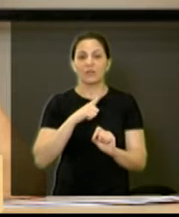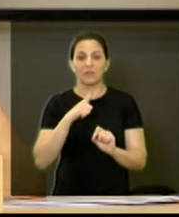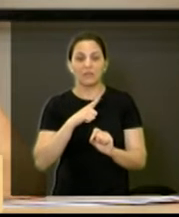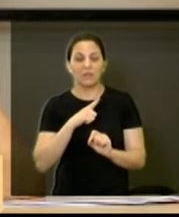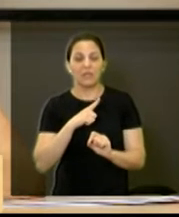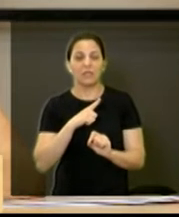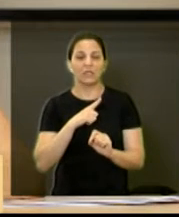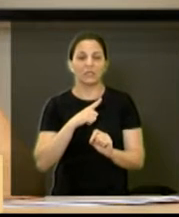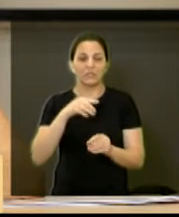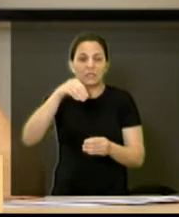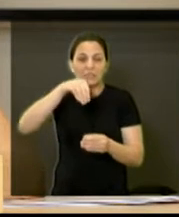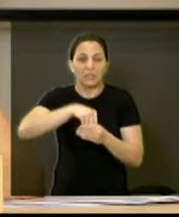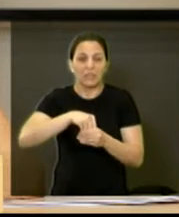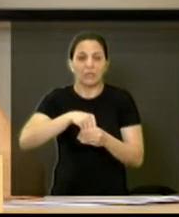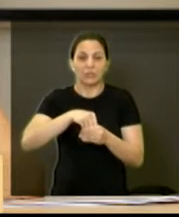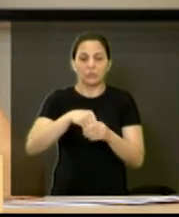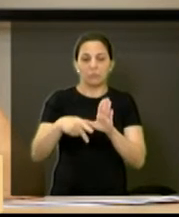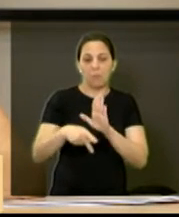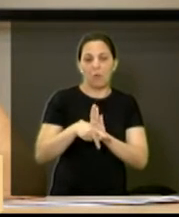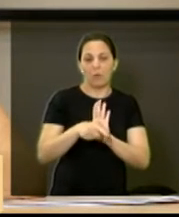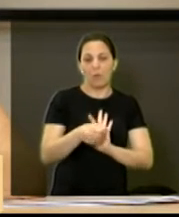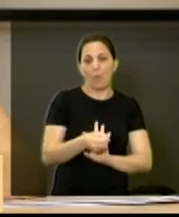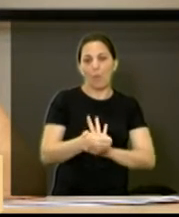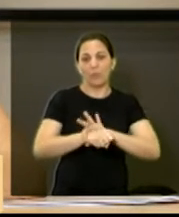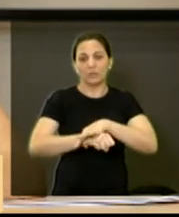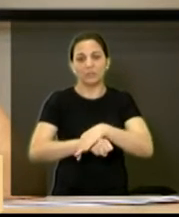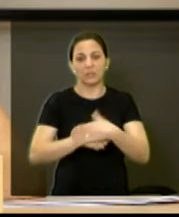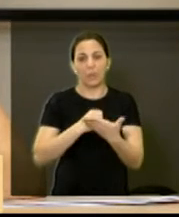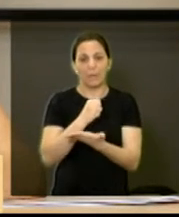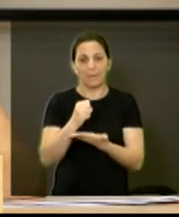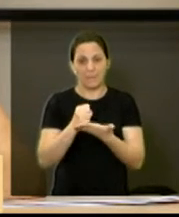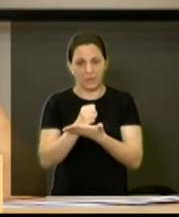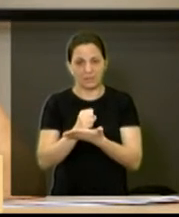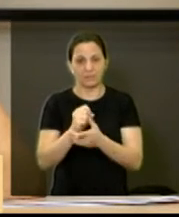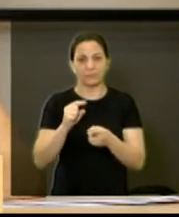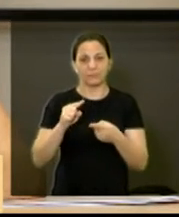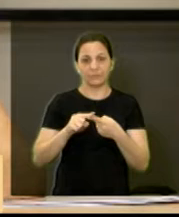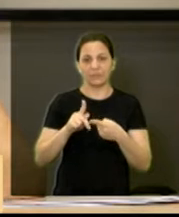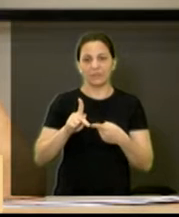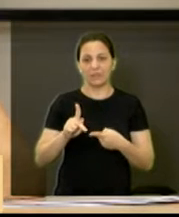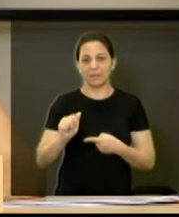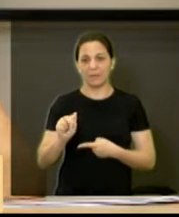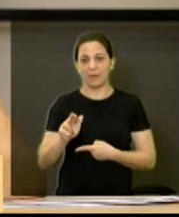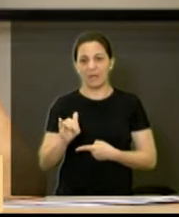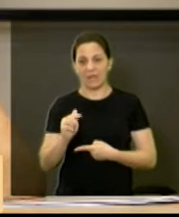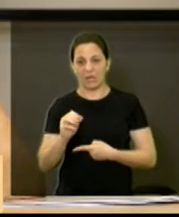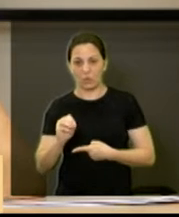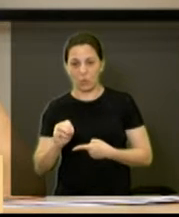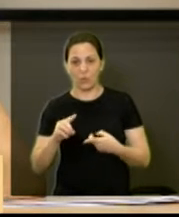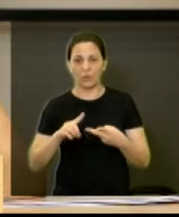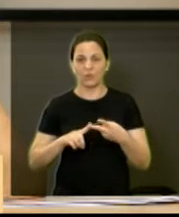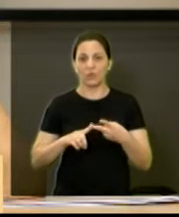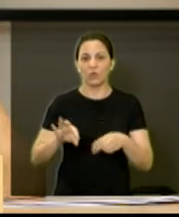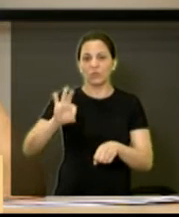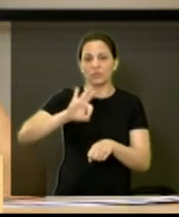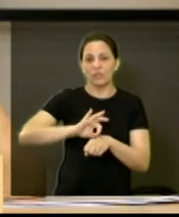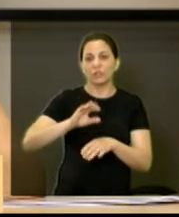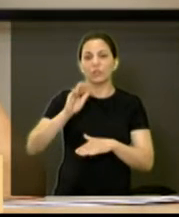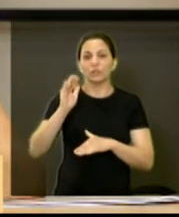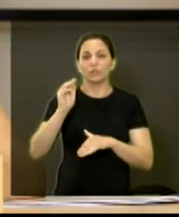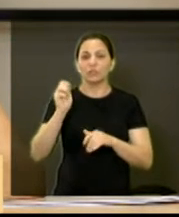considera ainda dentro da proteção básica, que é o espaço Caparaó e o Centro de Capacitação